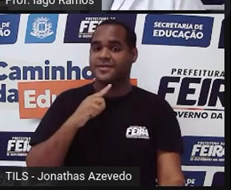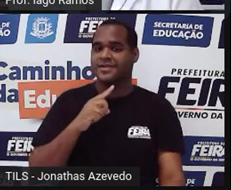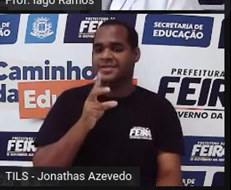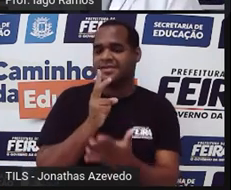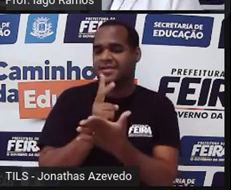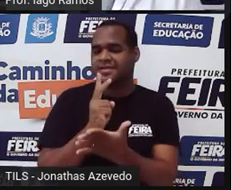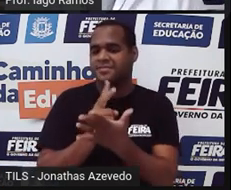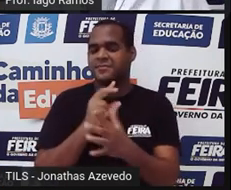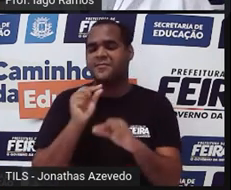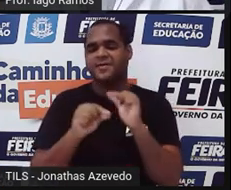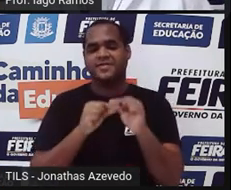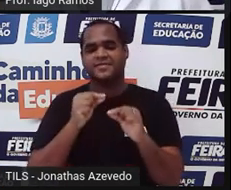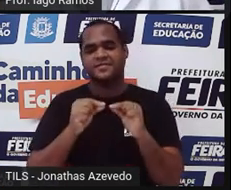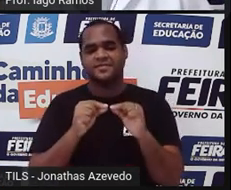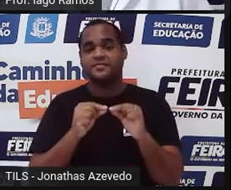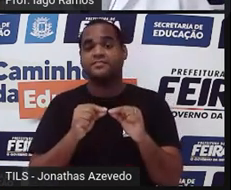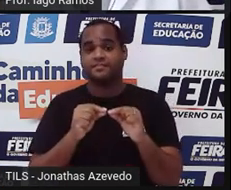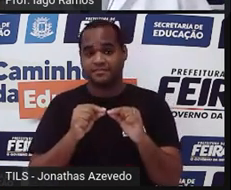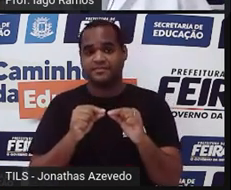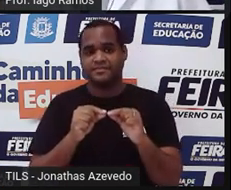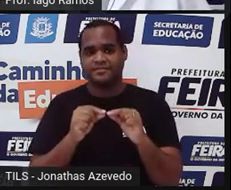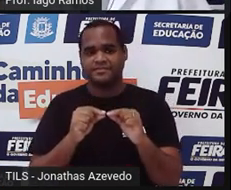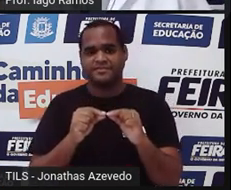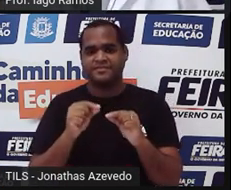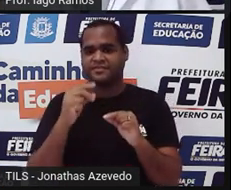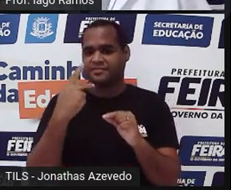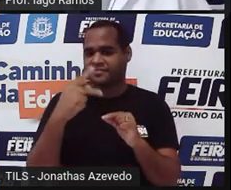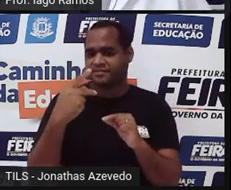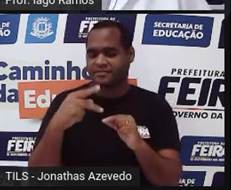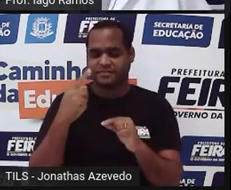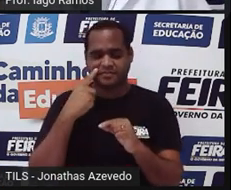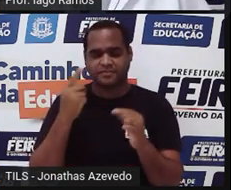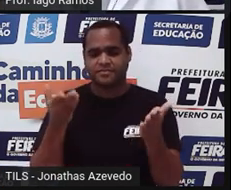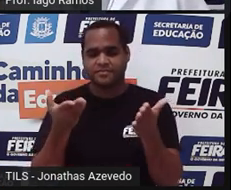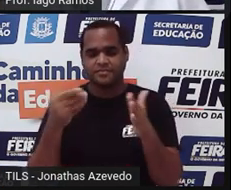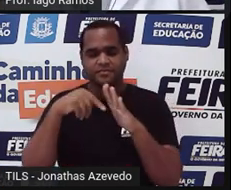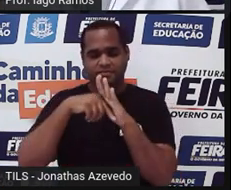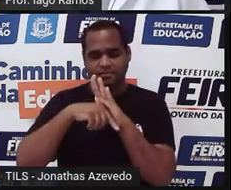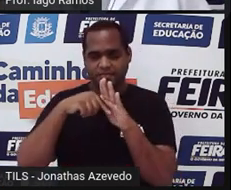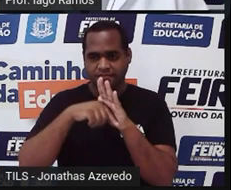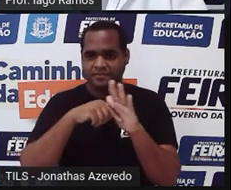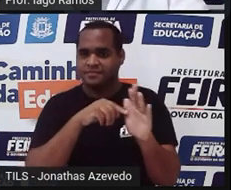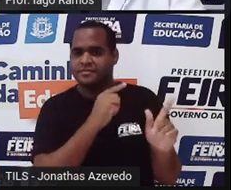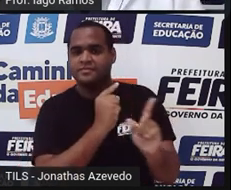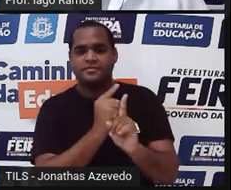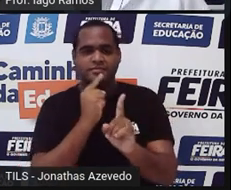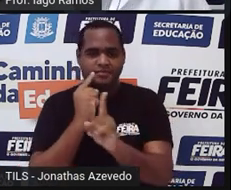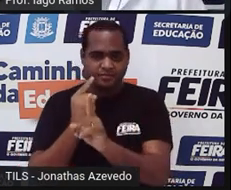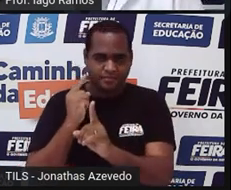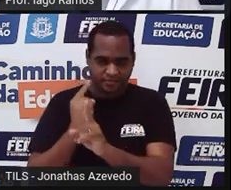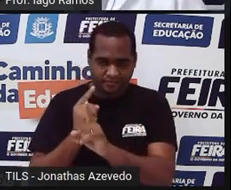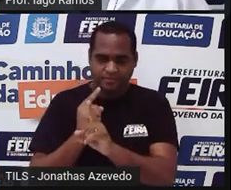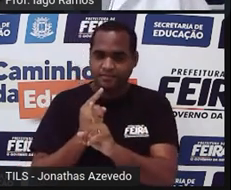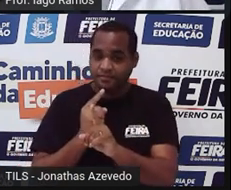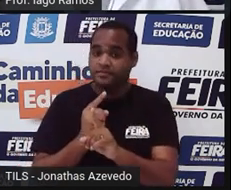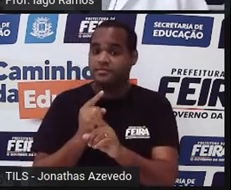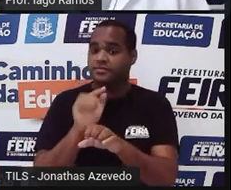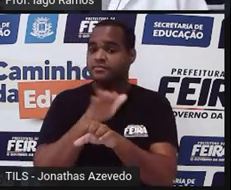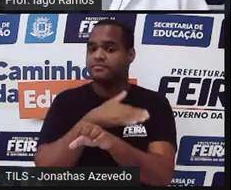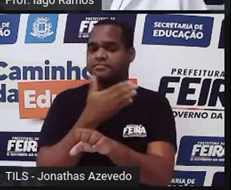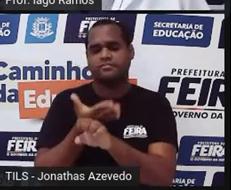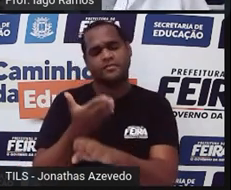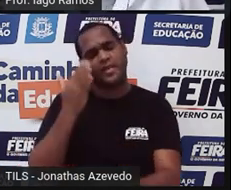ó, a nossa forma de fazer esse momento de avaliação, certo? Até aqui você entendeu